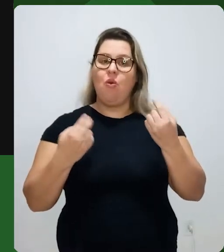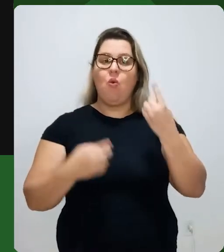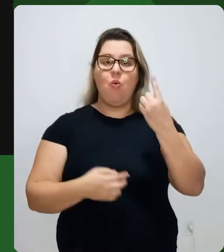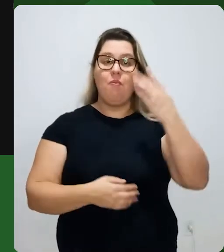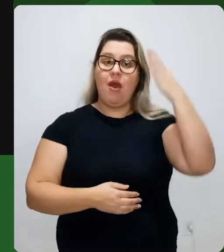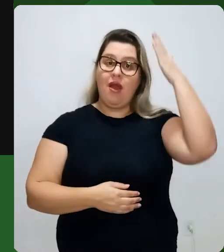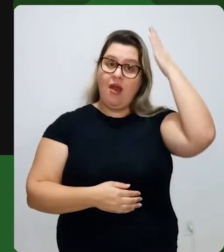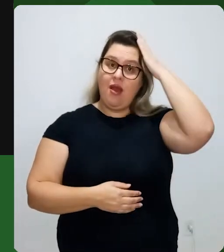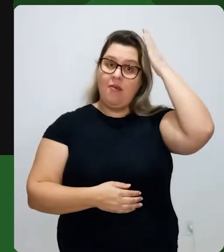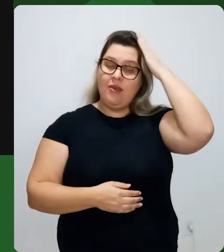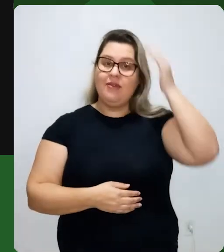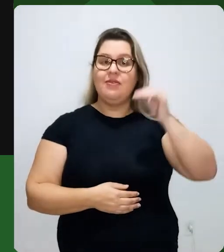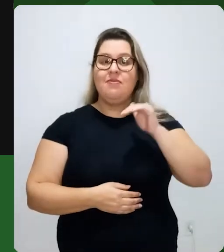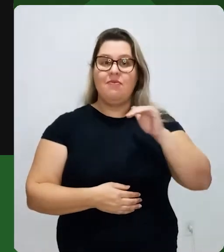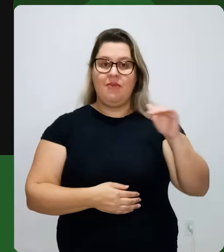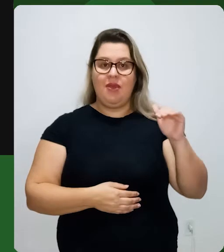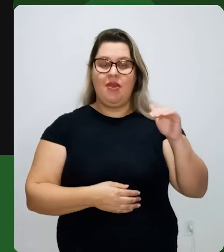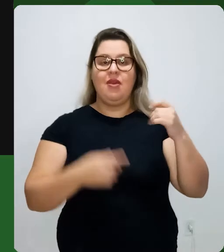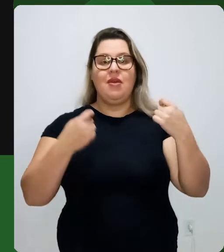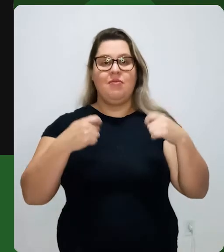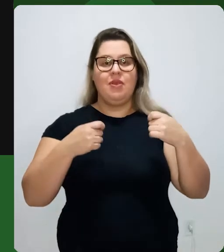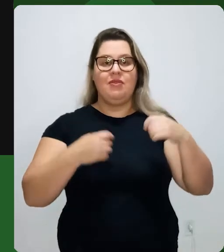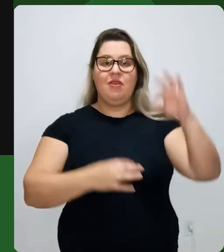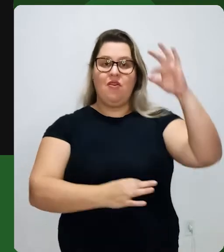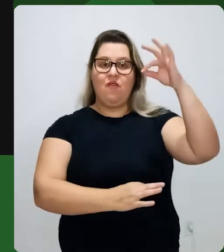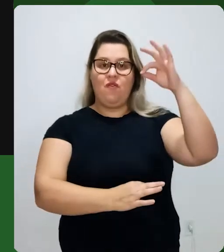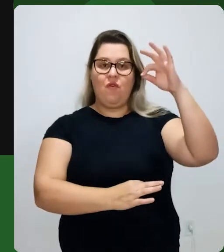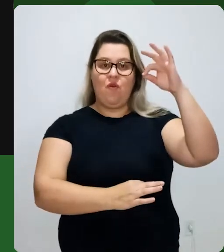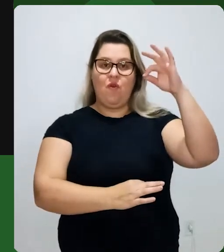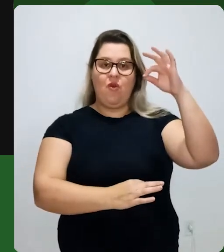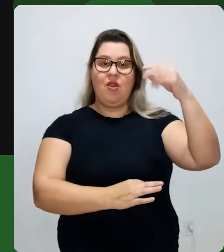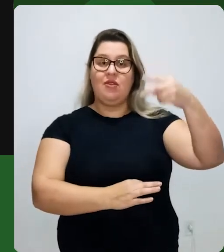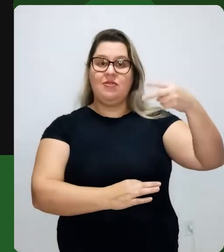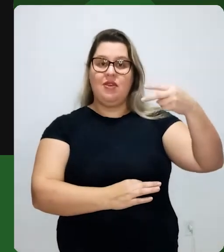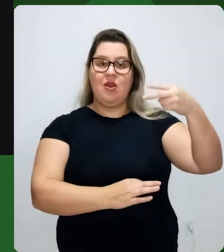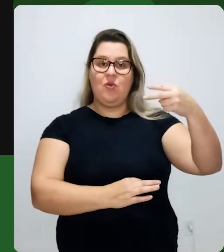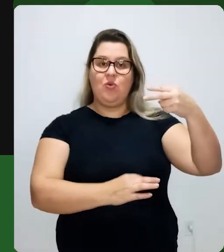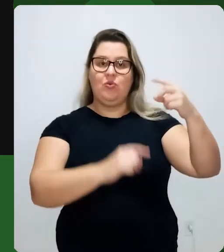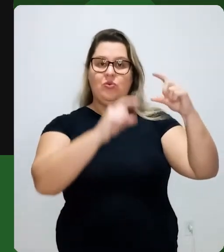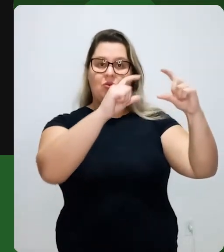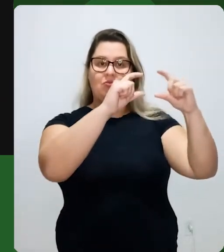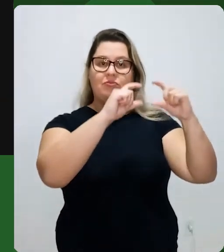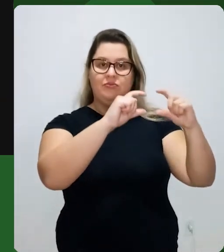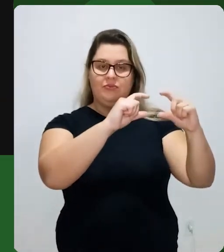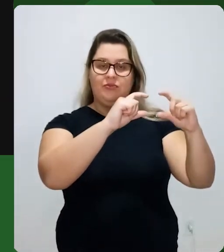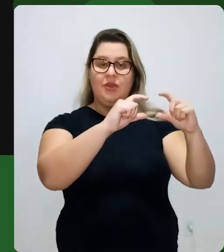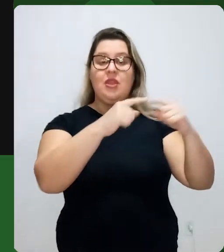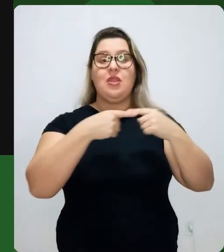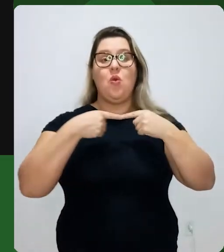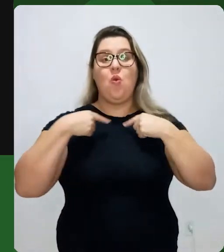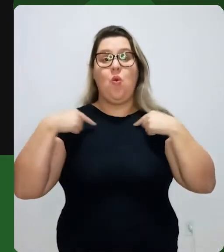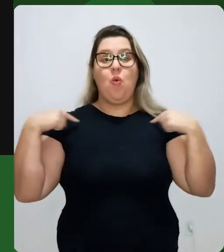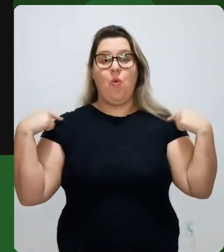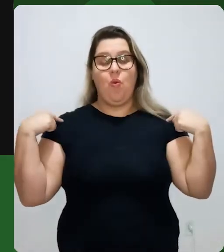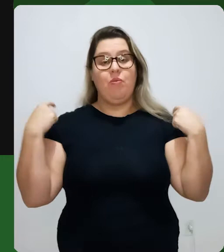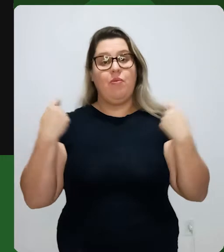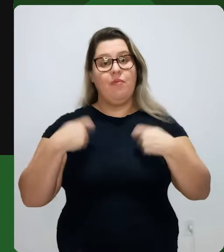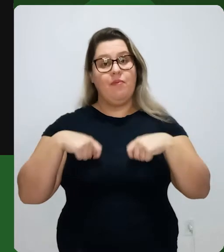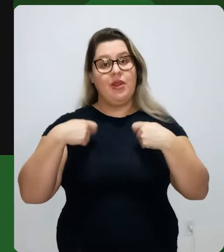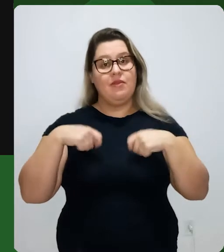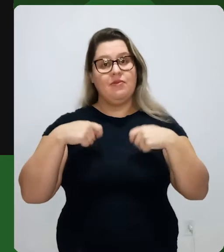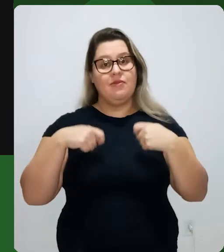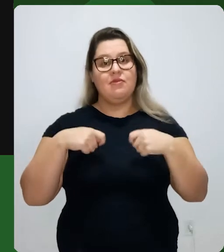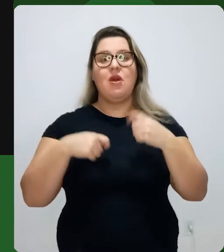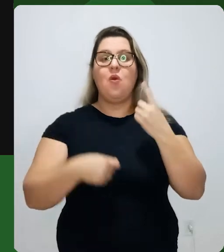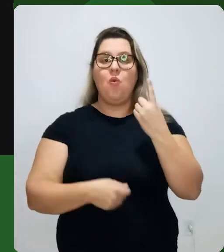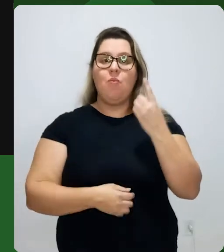de largura e localizar-se na metade dos segundos passos. Então, tudo que eu sei é que a largura do ombro tem que medir o